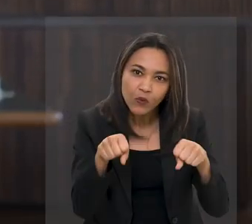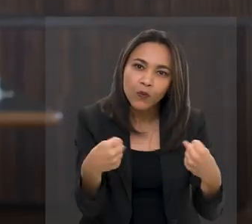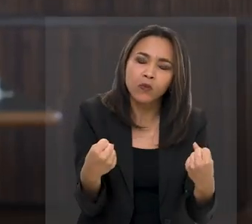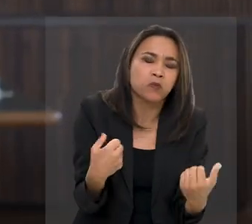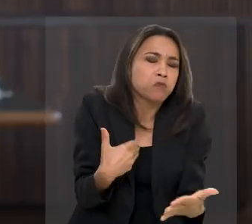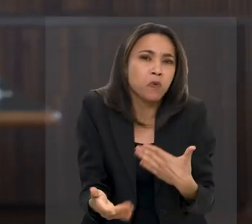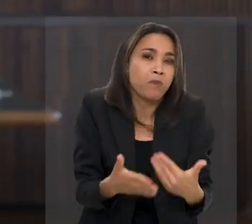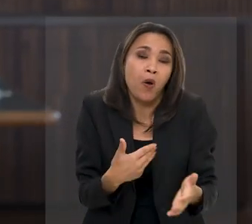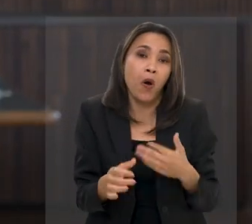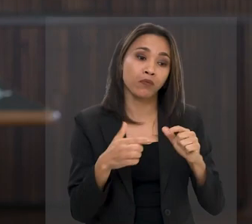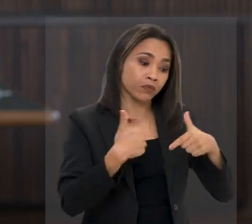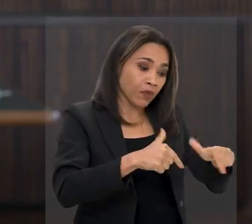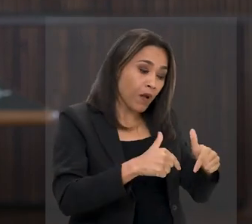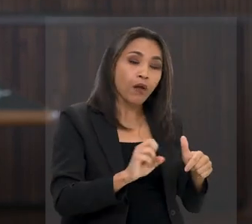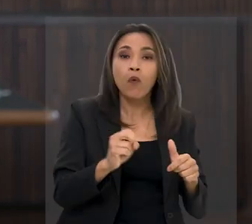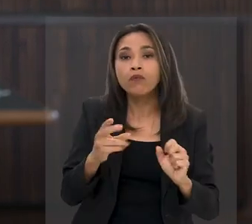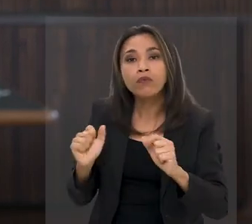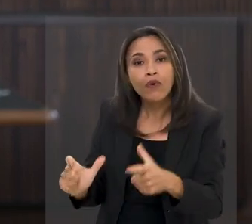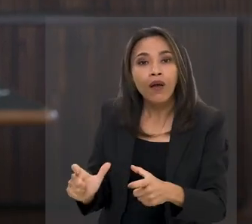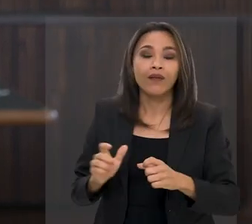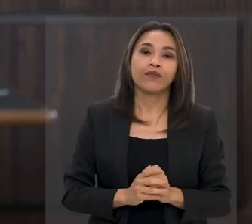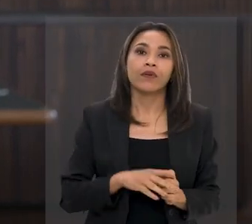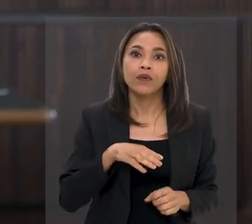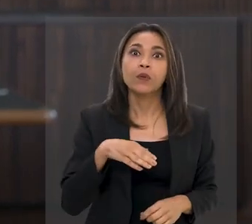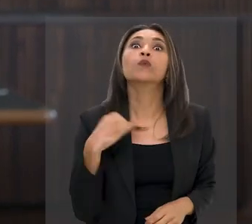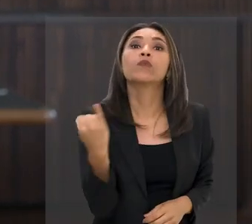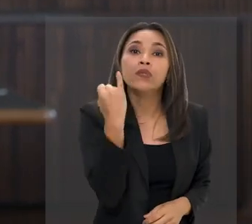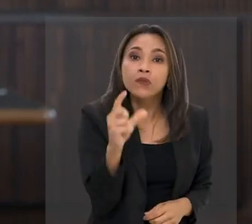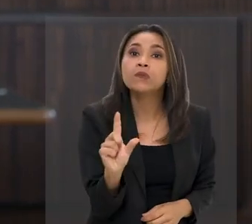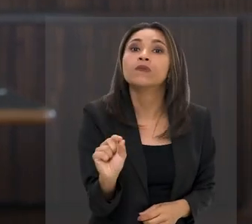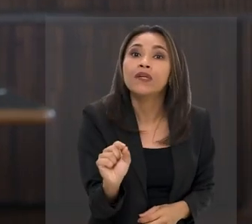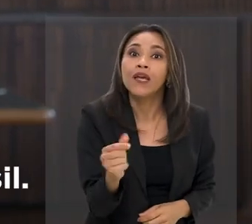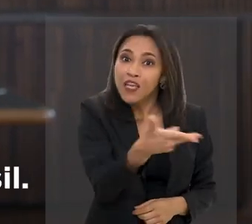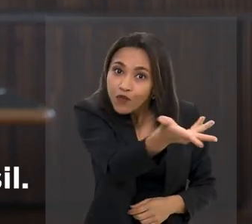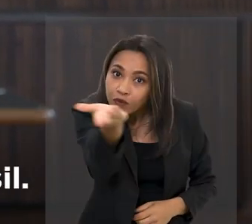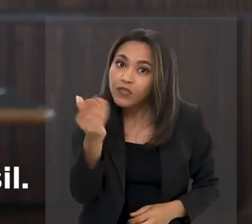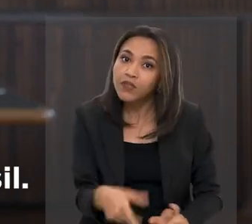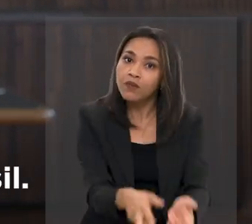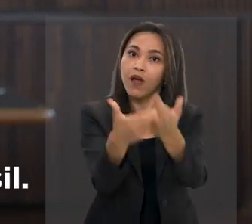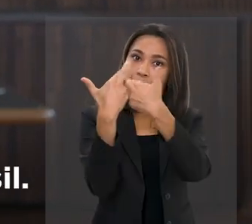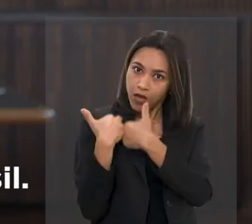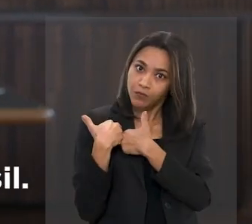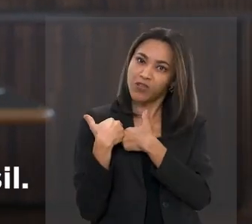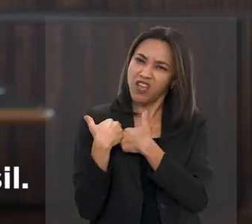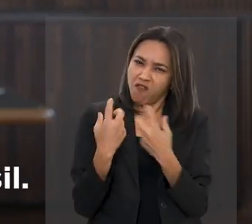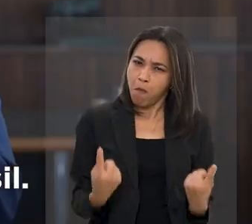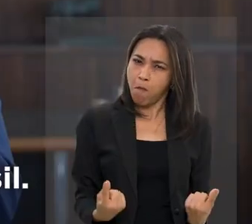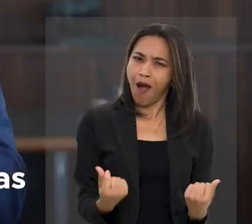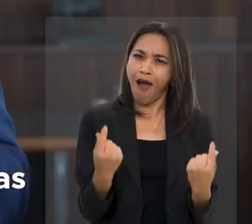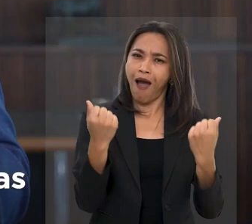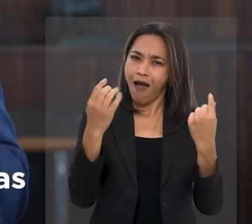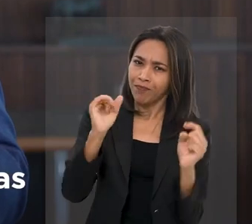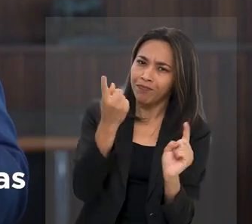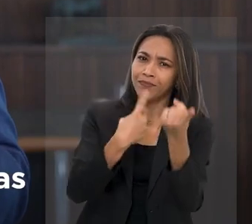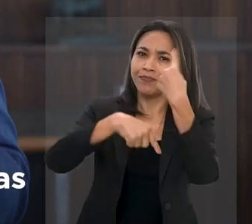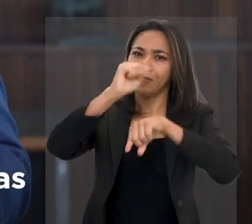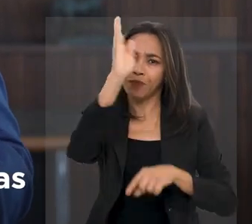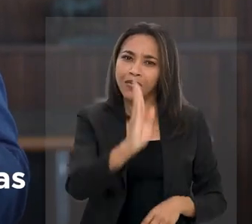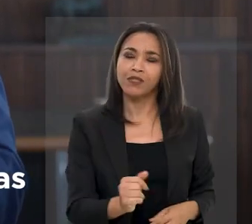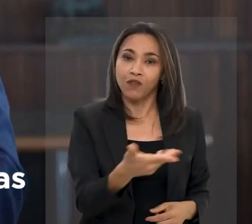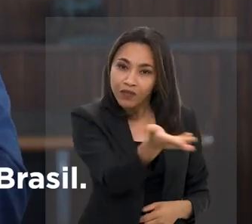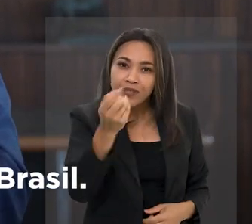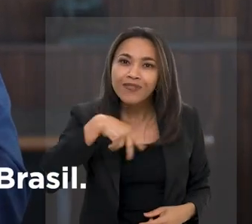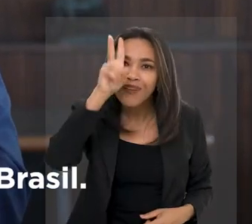profissão ou o local de trabalho, o importante é que vocês são os responsáveis pela geração da riqueza do Brasil. Vocês se lembram